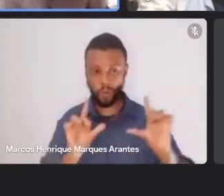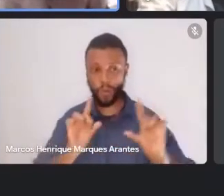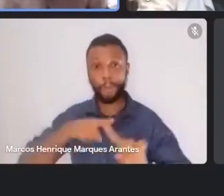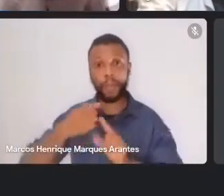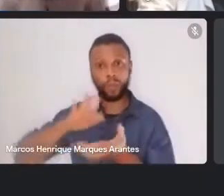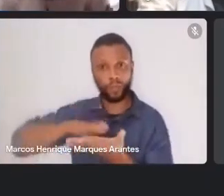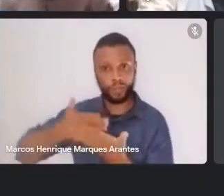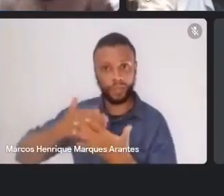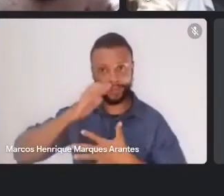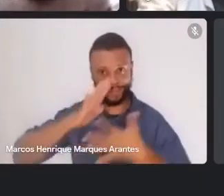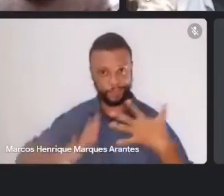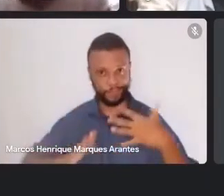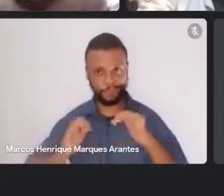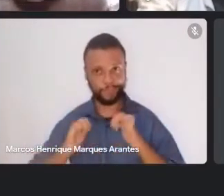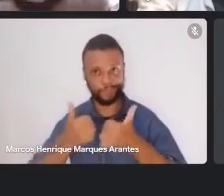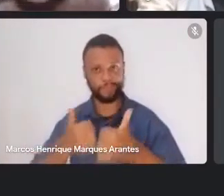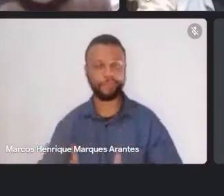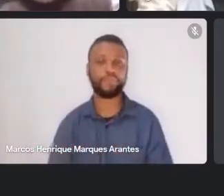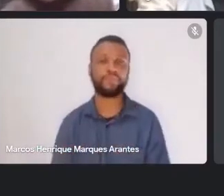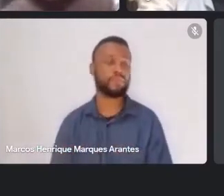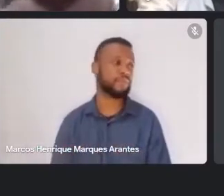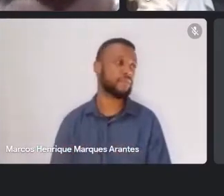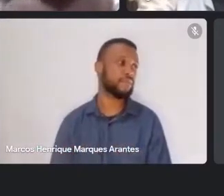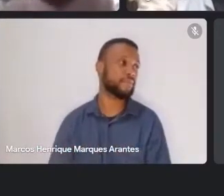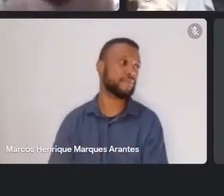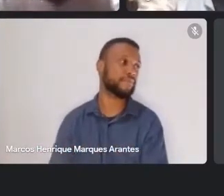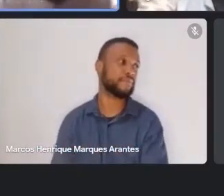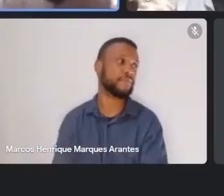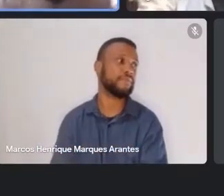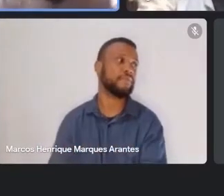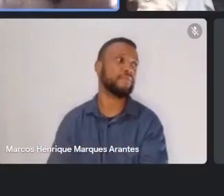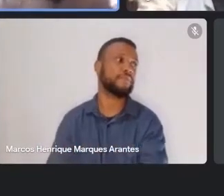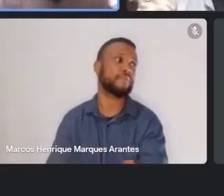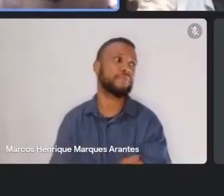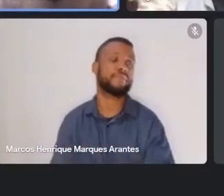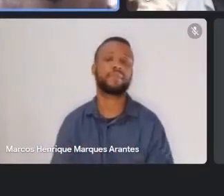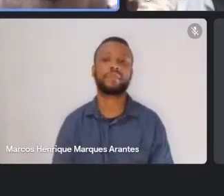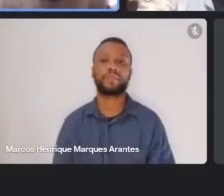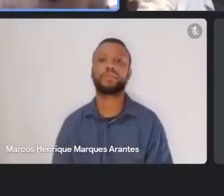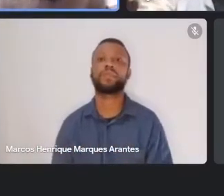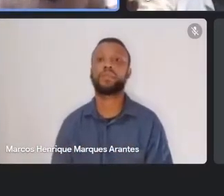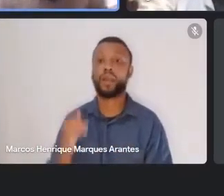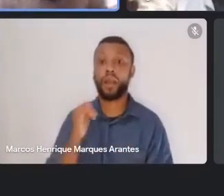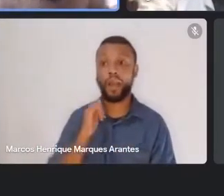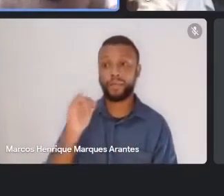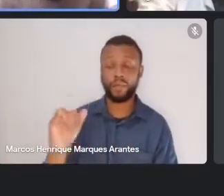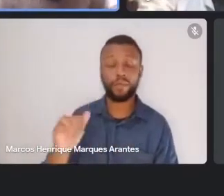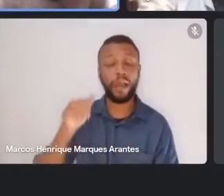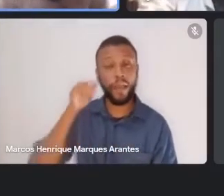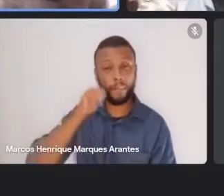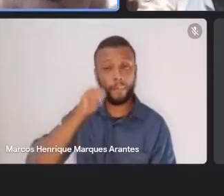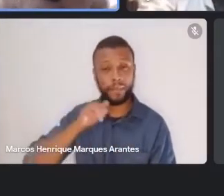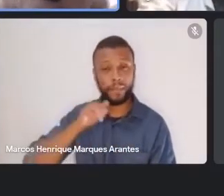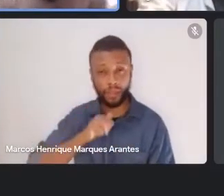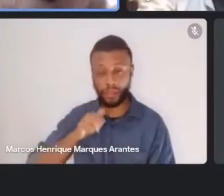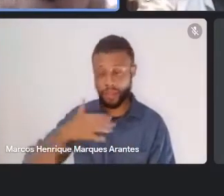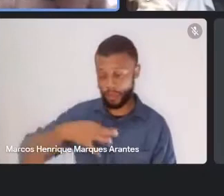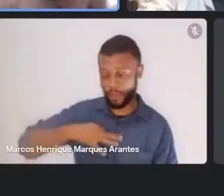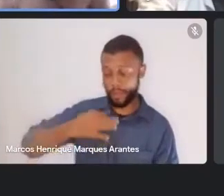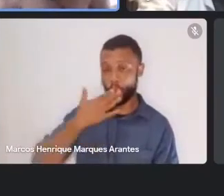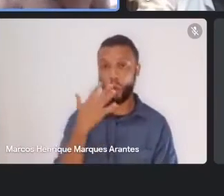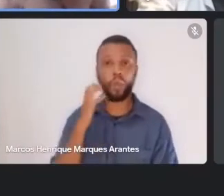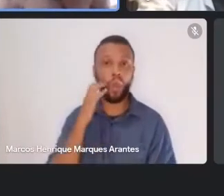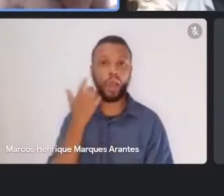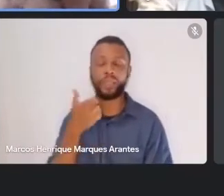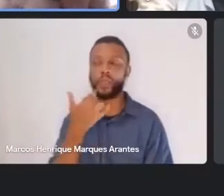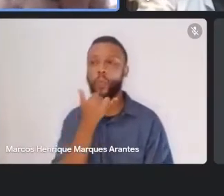queridos. Ô, Melo, fala para a moça de cor de rosa... Querida, eu não tenho acesso a ela. Ela não está ouvindo o que